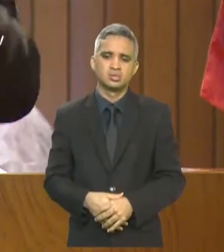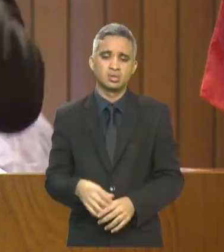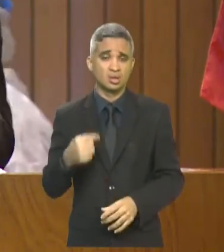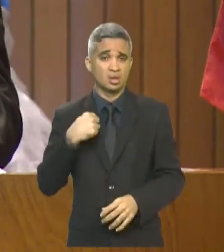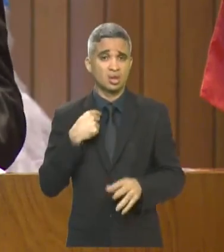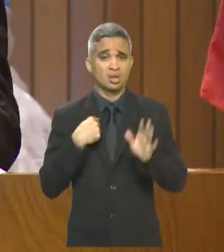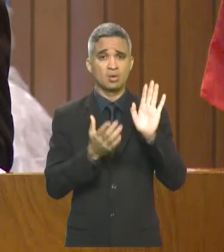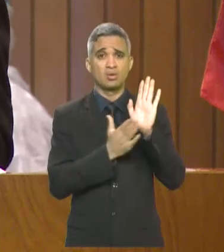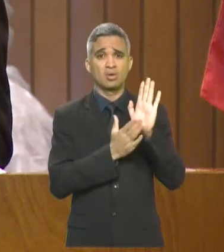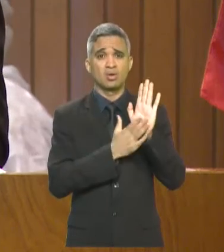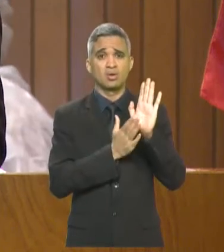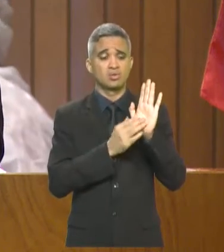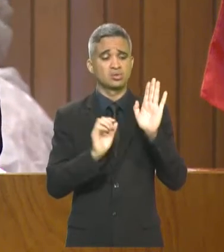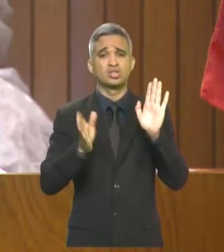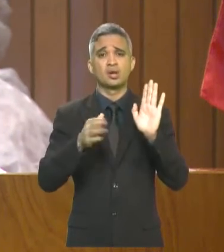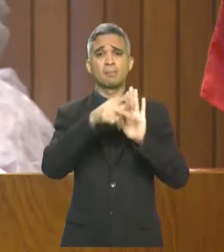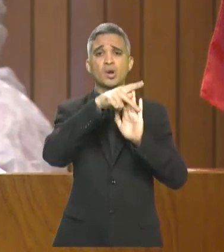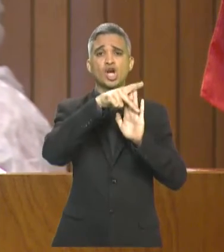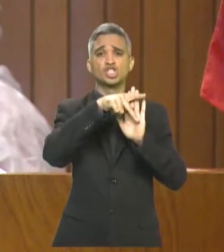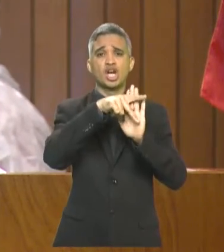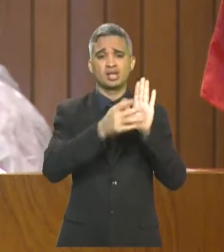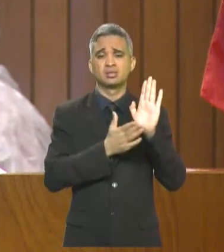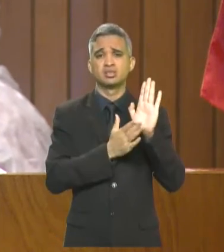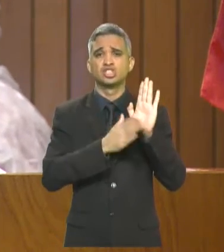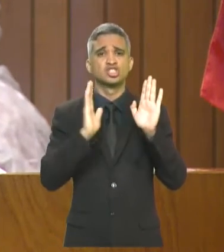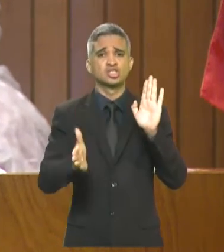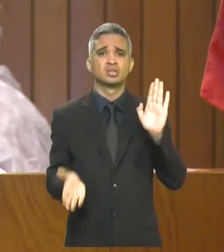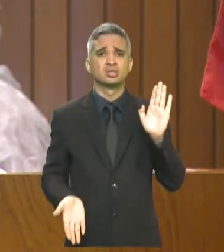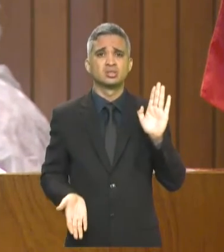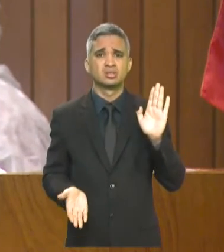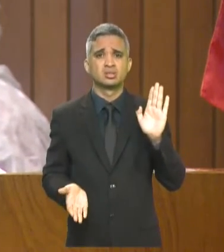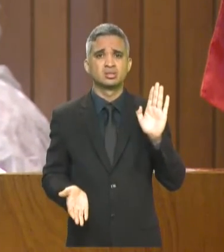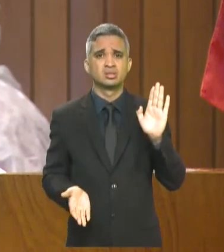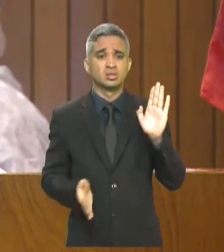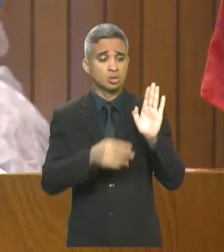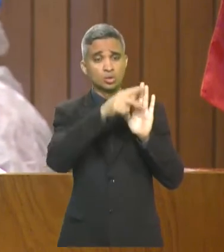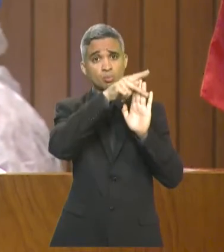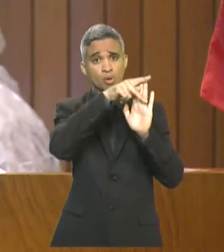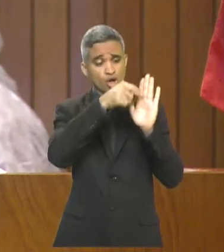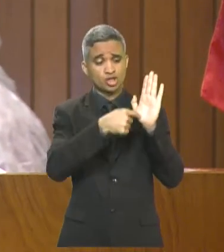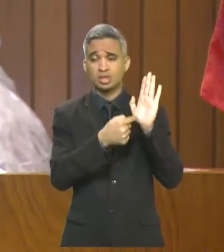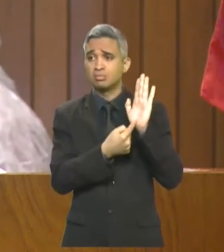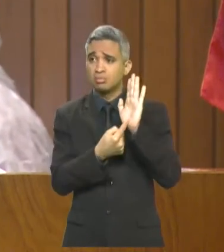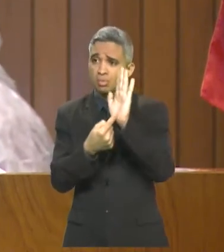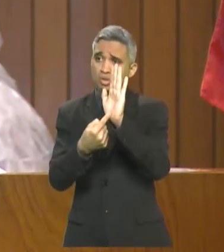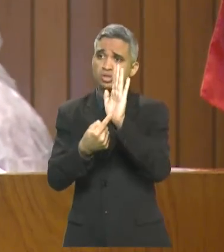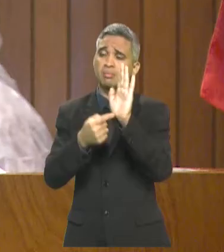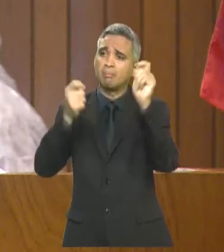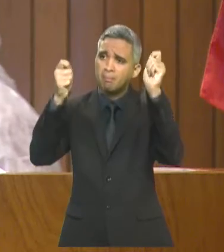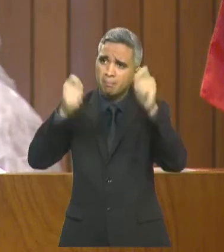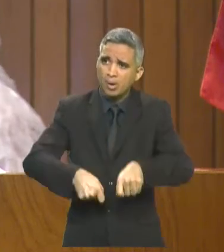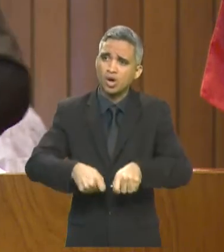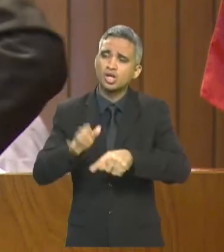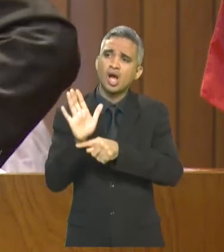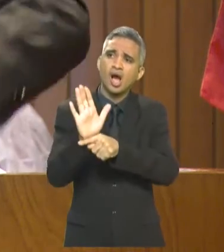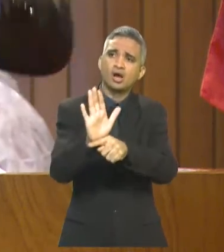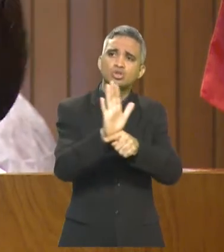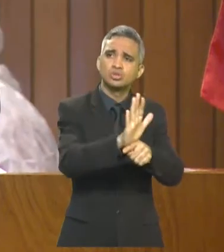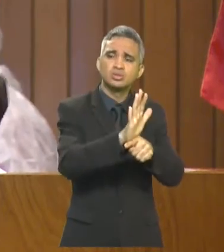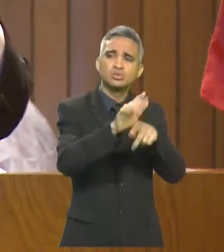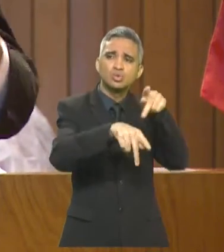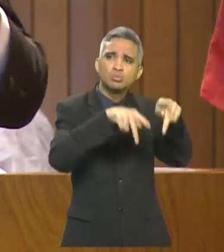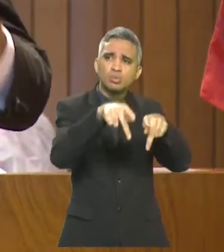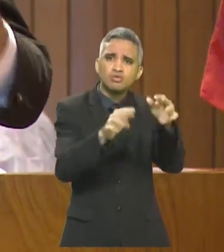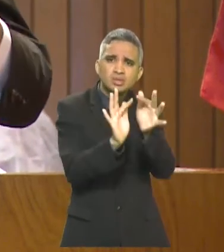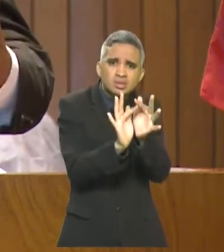que é o avanço do Maranhão, tem condições de dar auxílio emergencial à população mais pobre do estado do Maranhão,